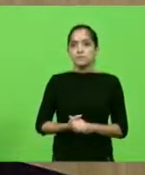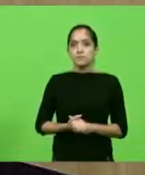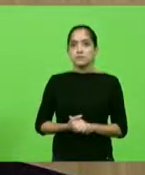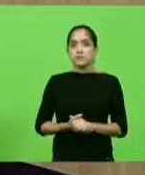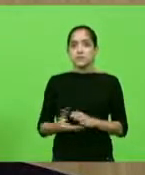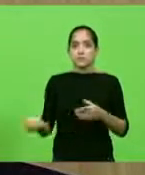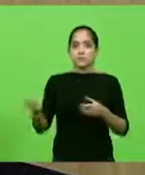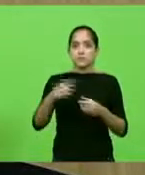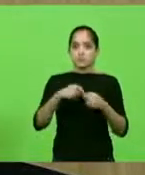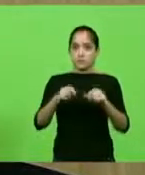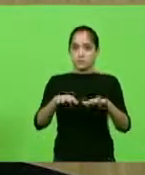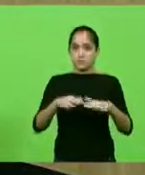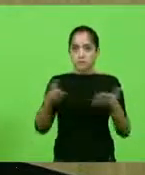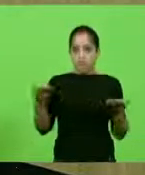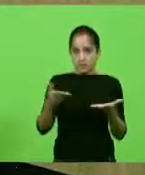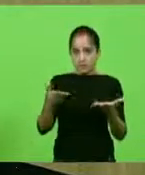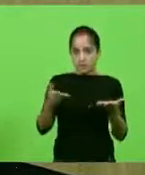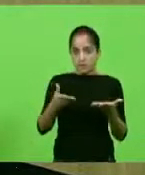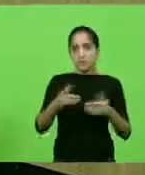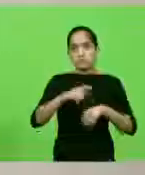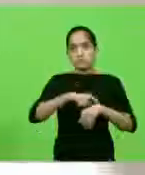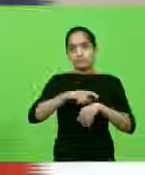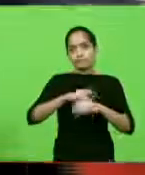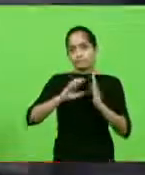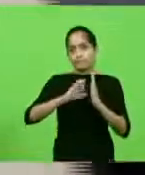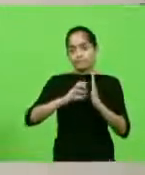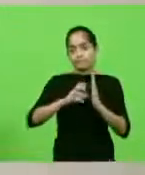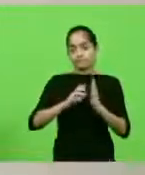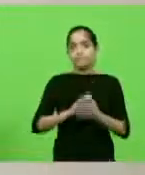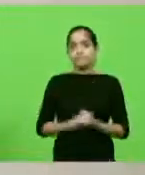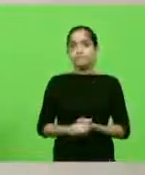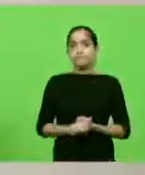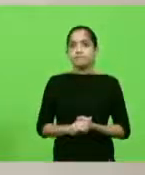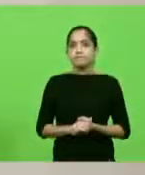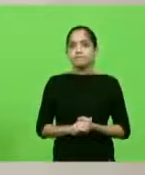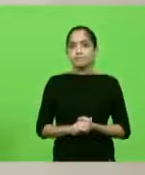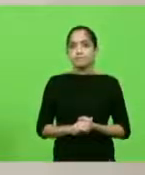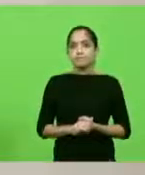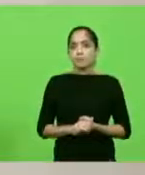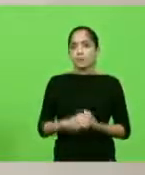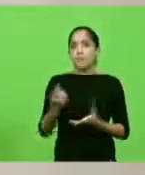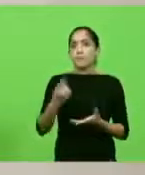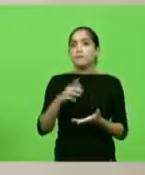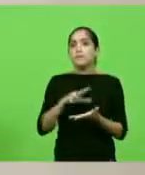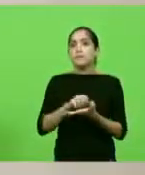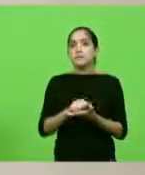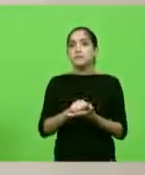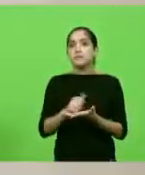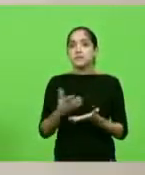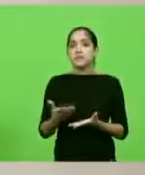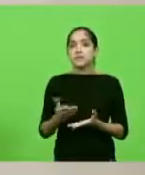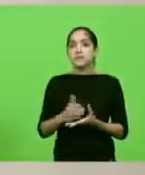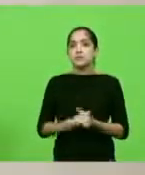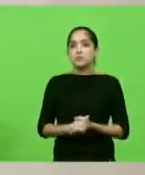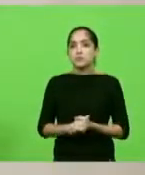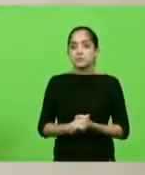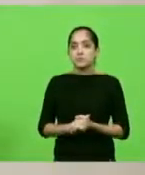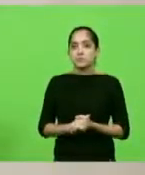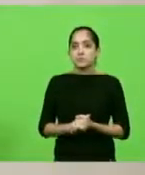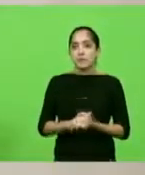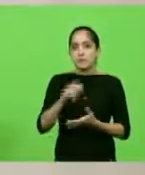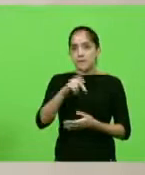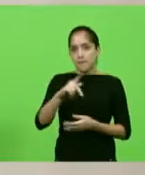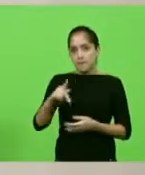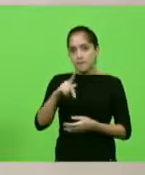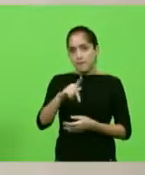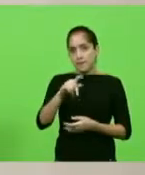Reaberta a sessão, passamos ao horário destinado aos partidos políticos. Primeiro horário de hoje pertence ao bloco PP